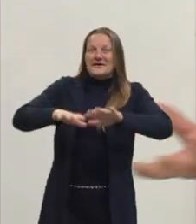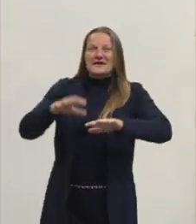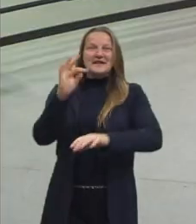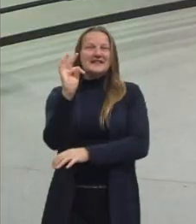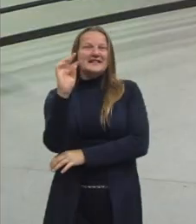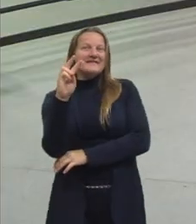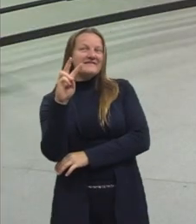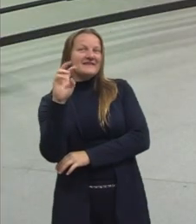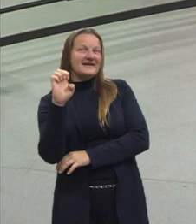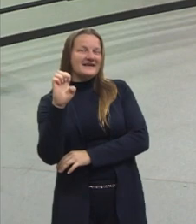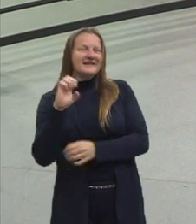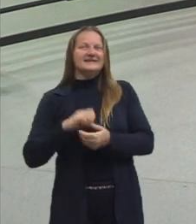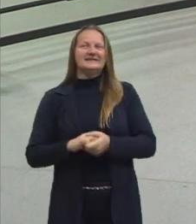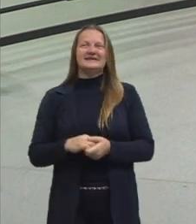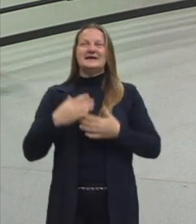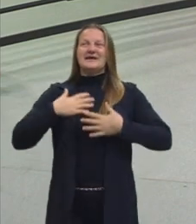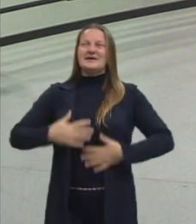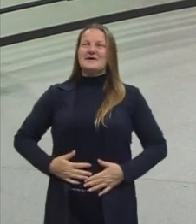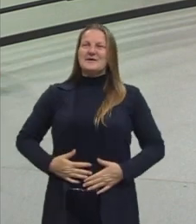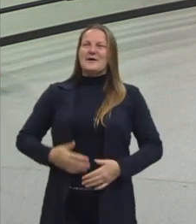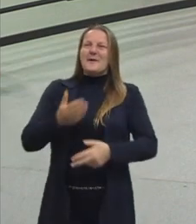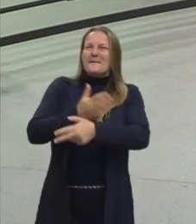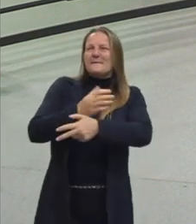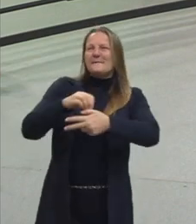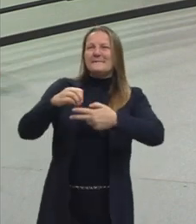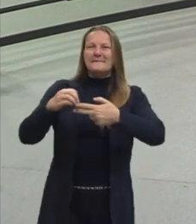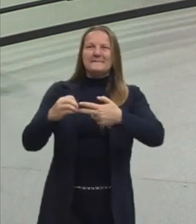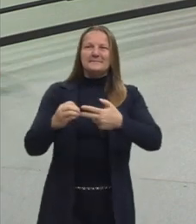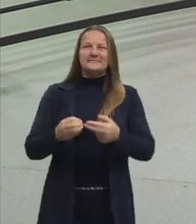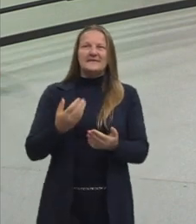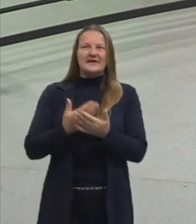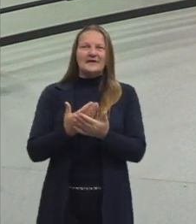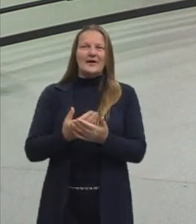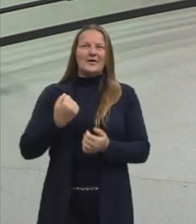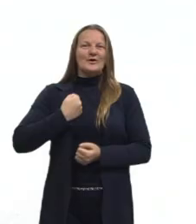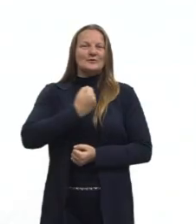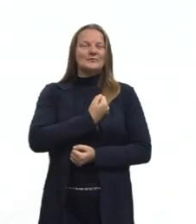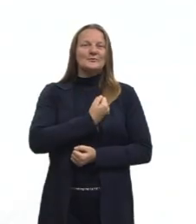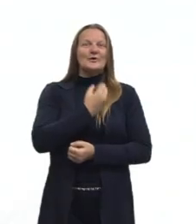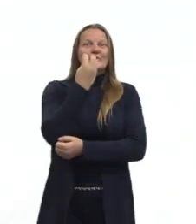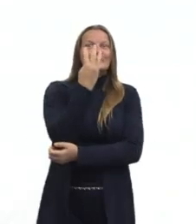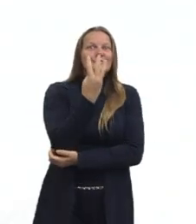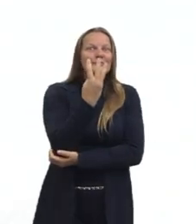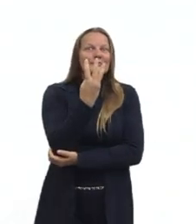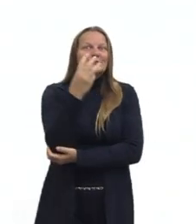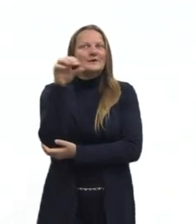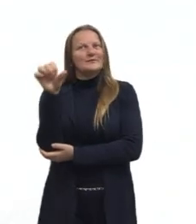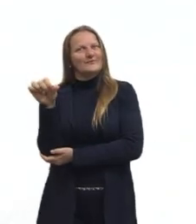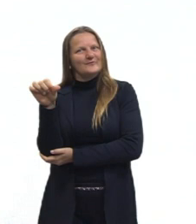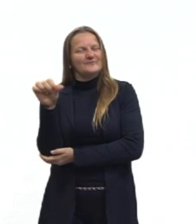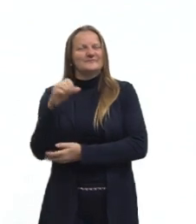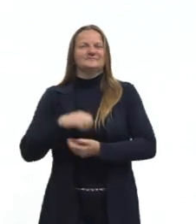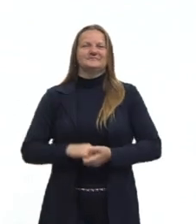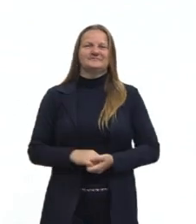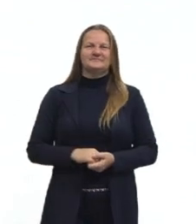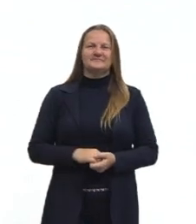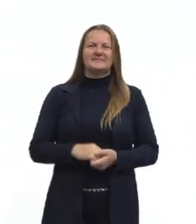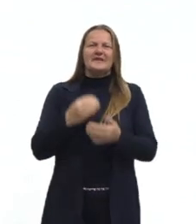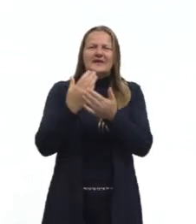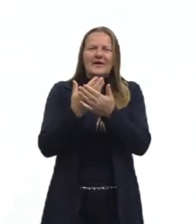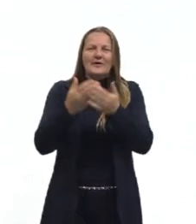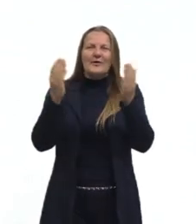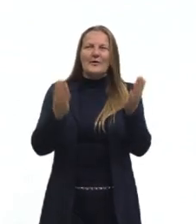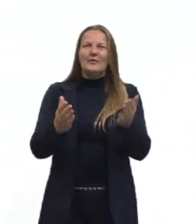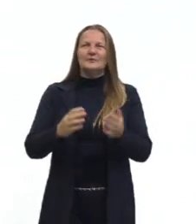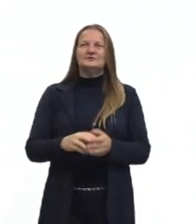da TVE com a camiseta do projeto para a nossa aula de número 39. A minha aula